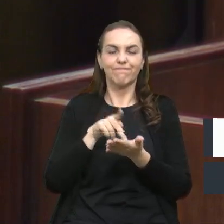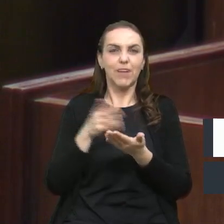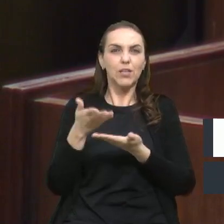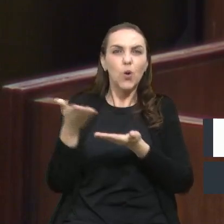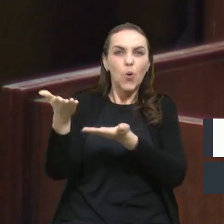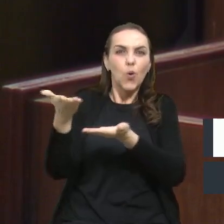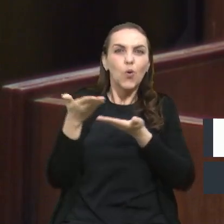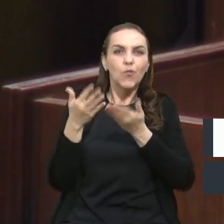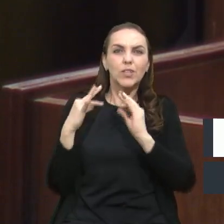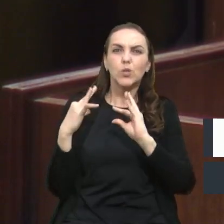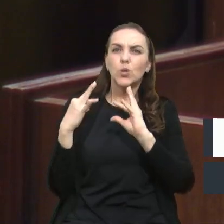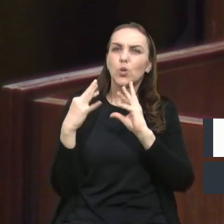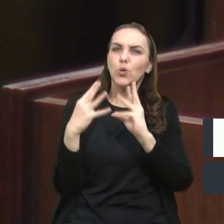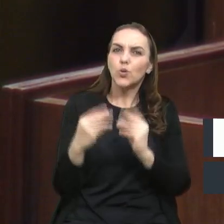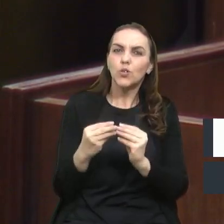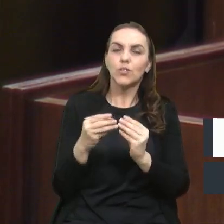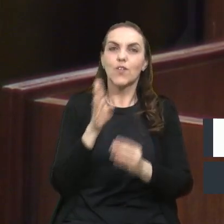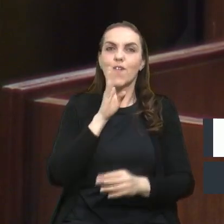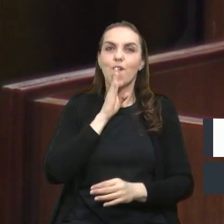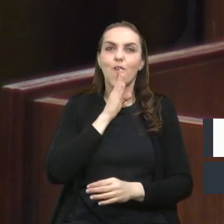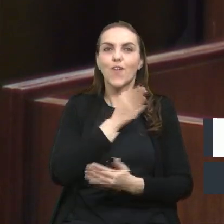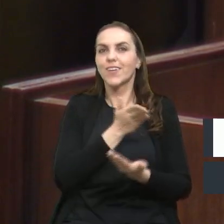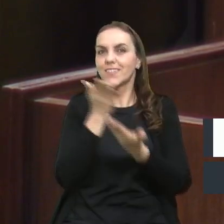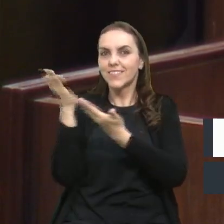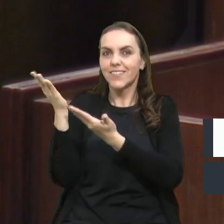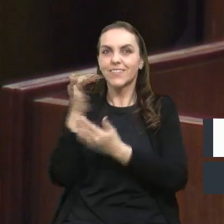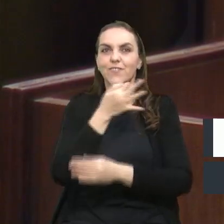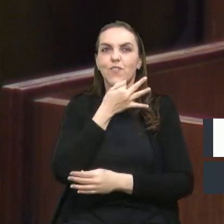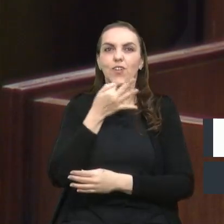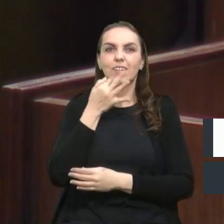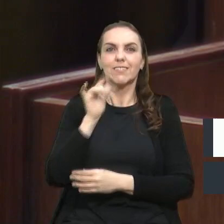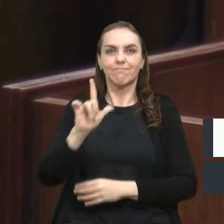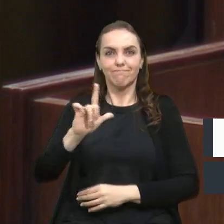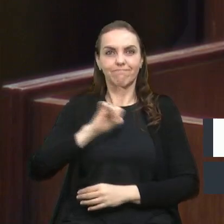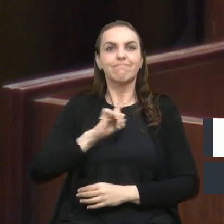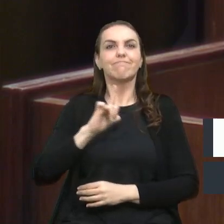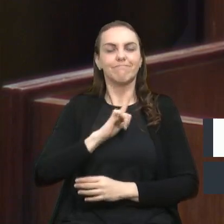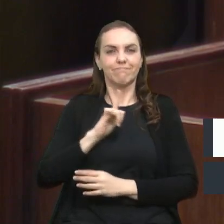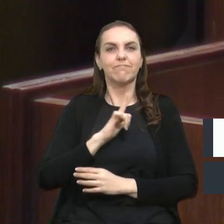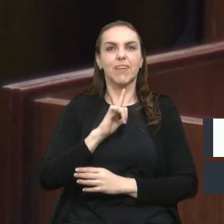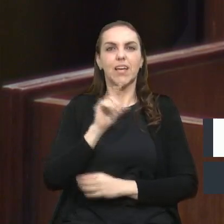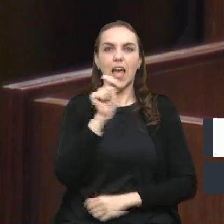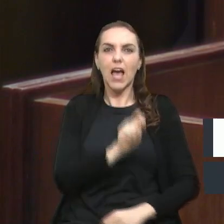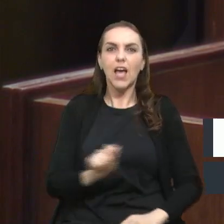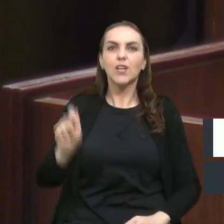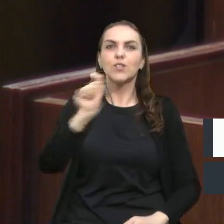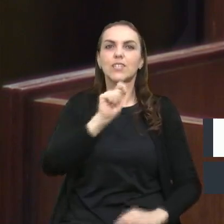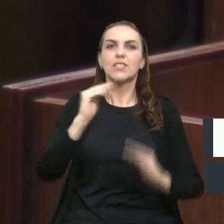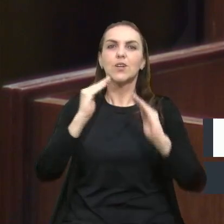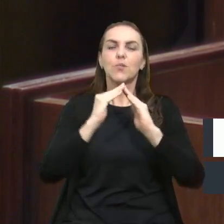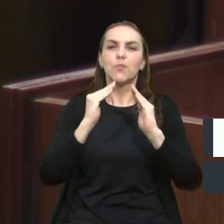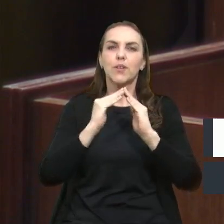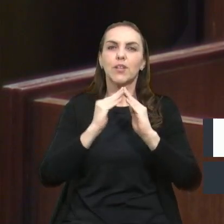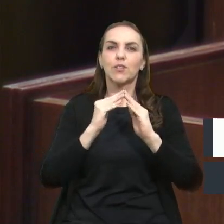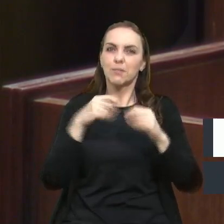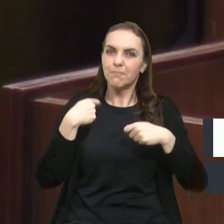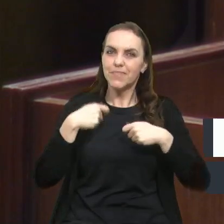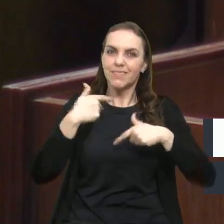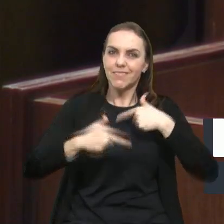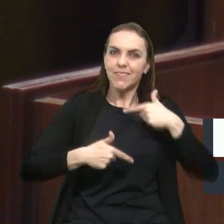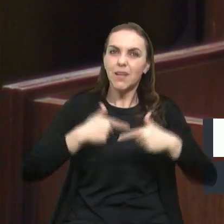todos para conhecerem o que Forqueta Tem. Uma associação de moradores deve trabalhar